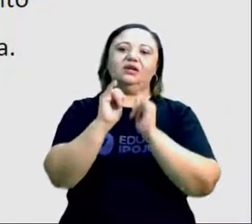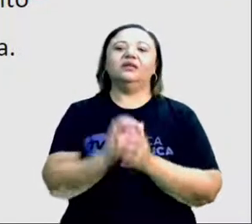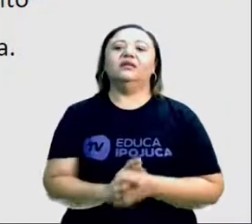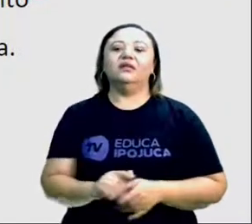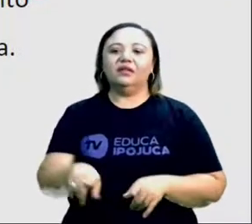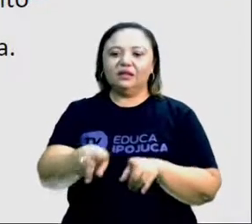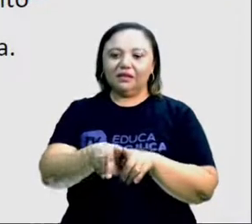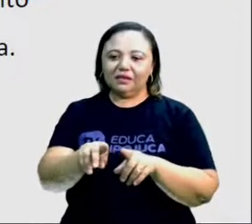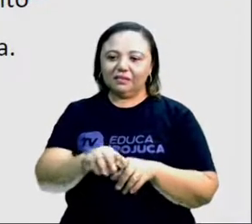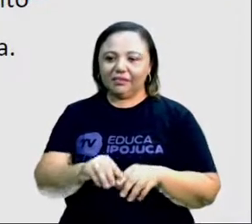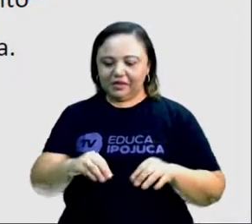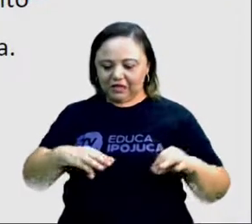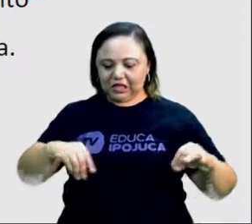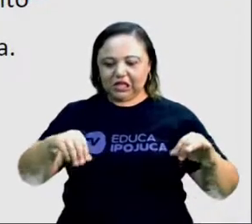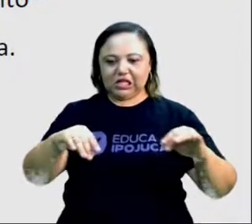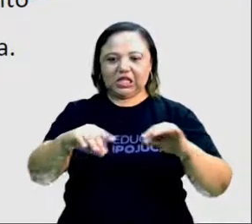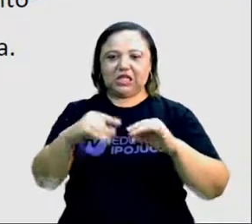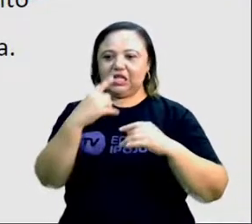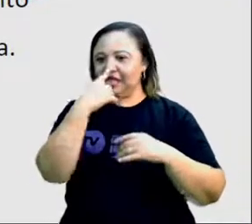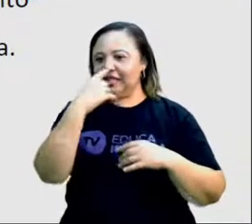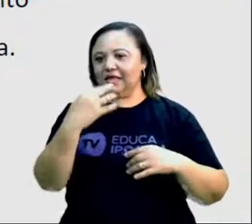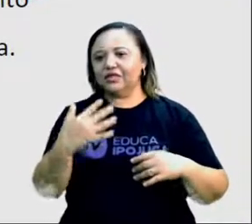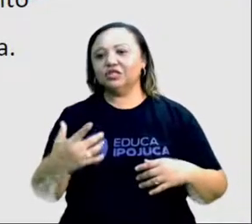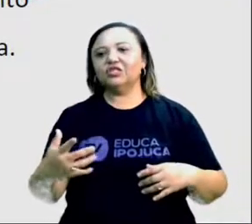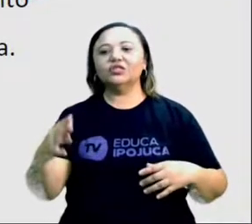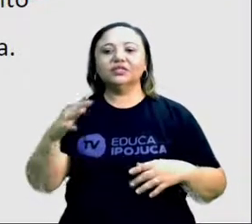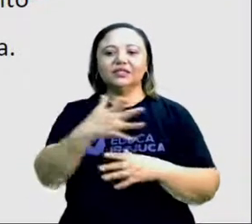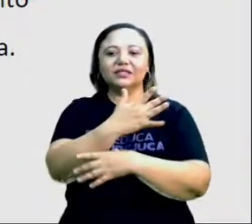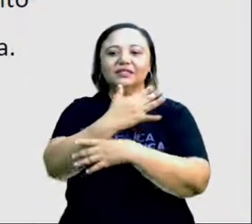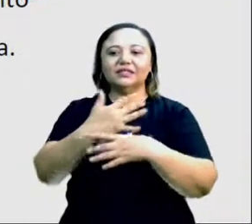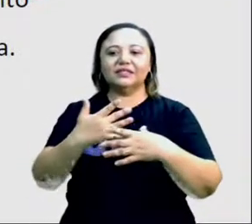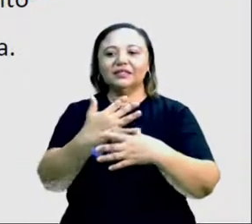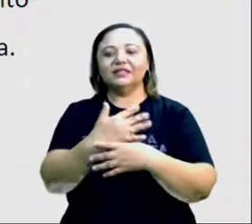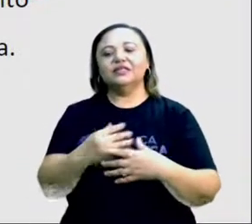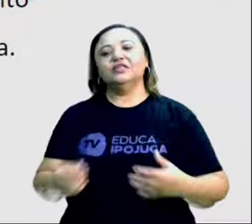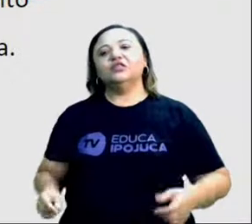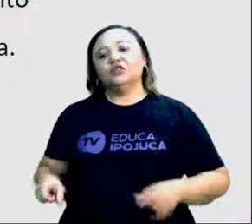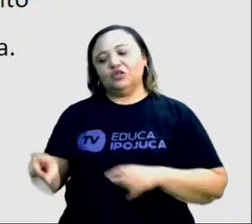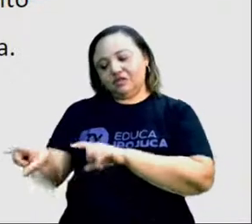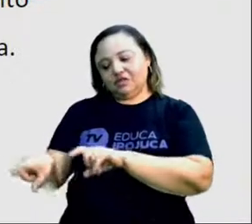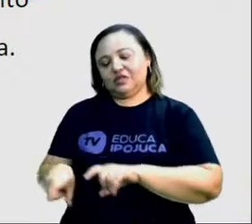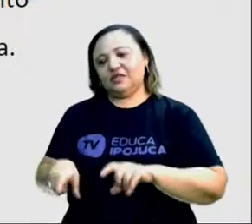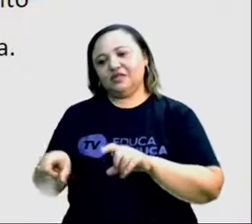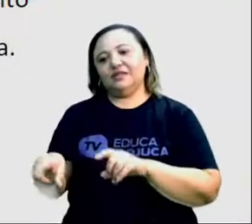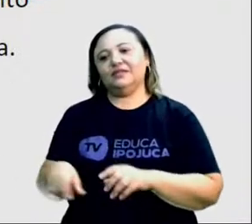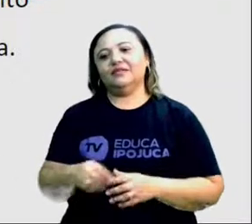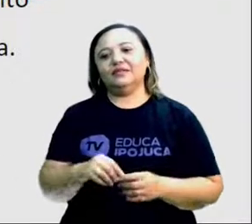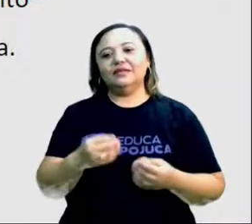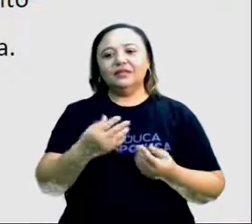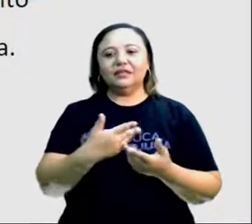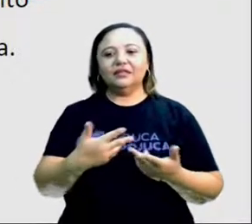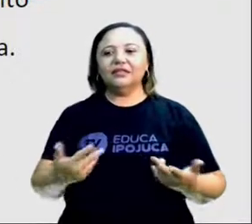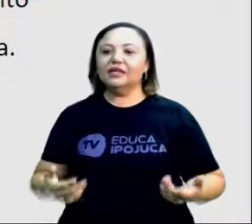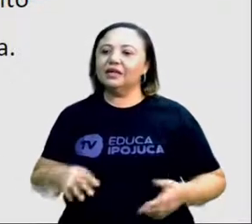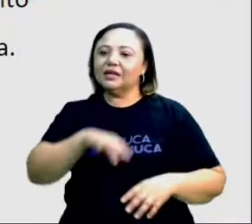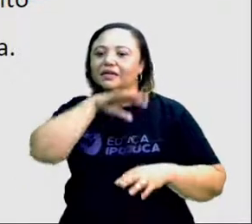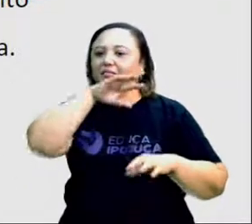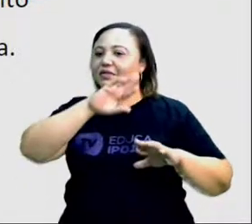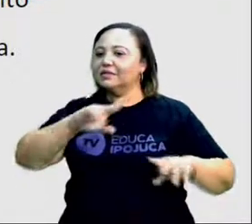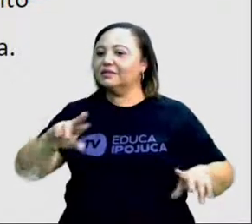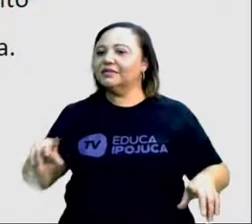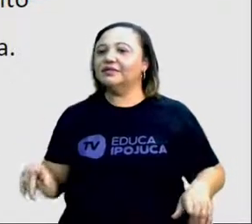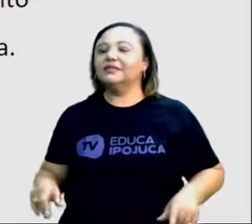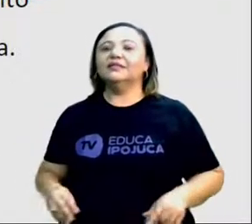urbanos, como por exemplo o lixo das cidades, resíduos rurais e resíduos de animais. E